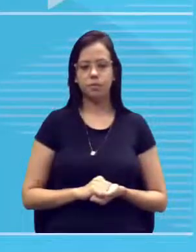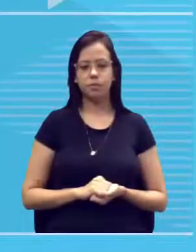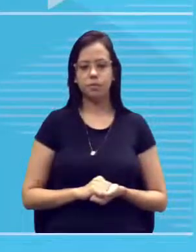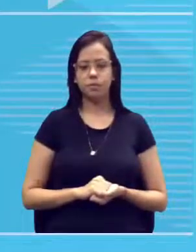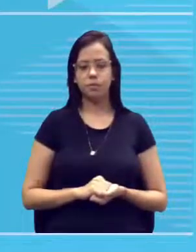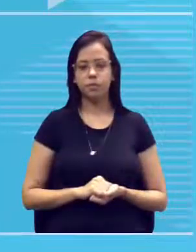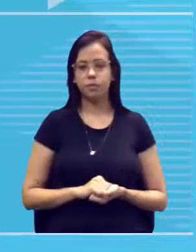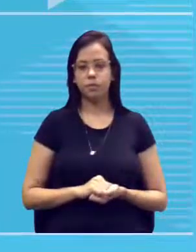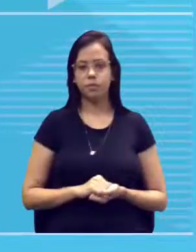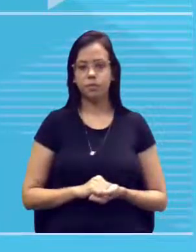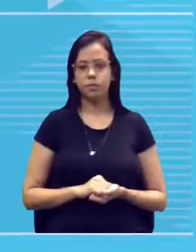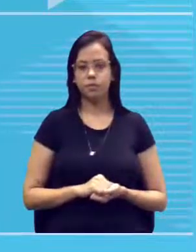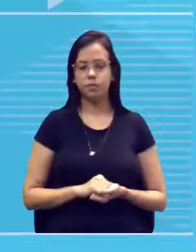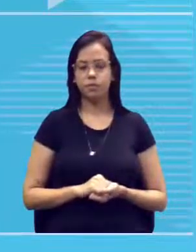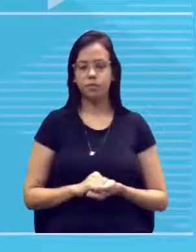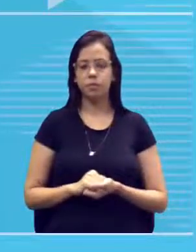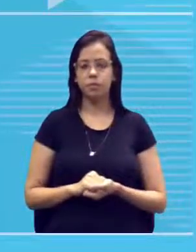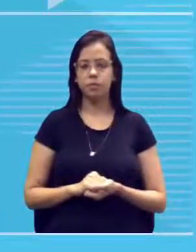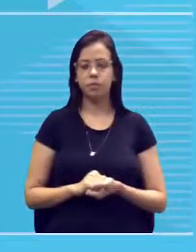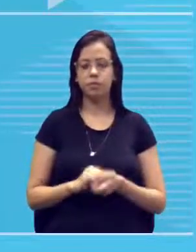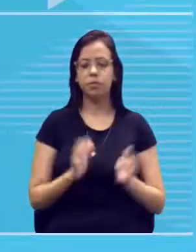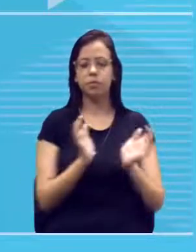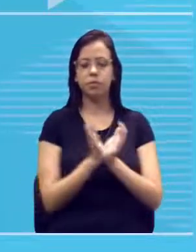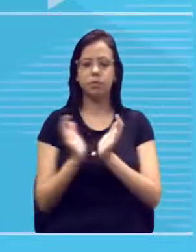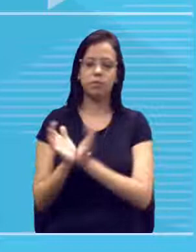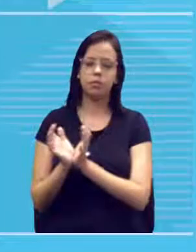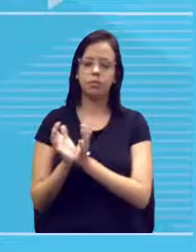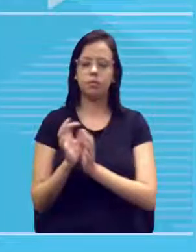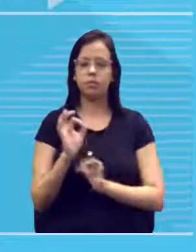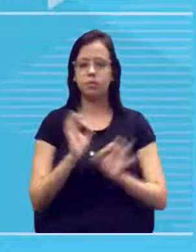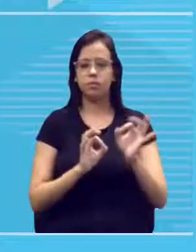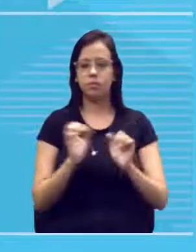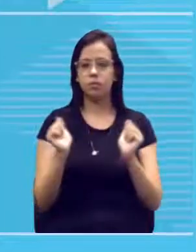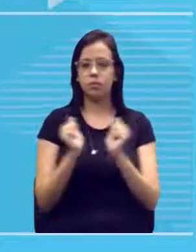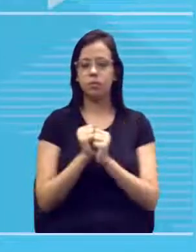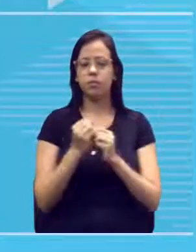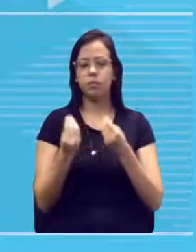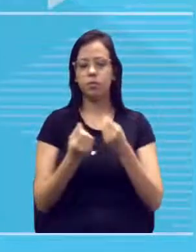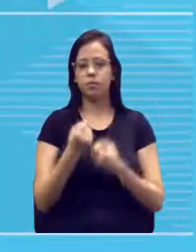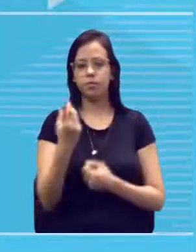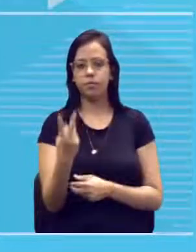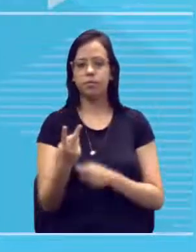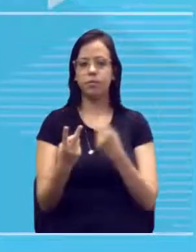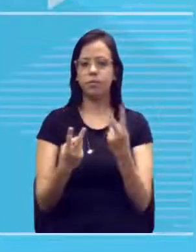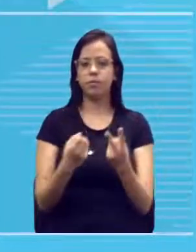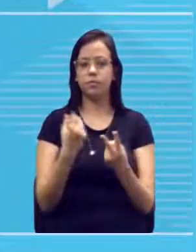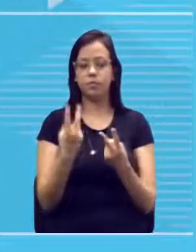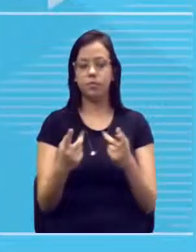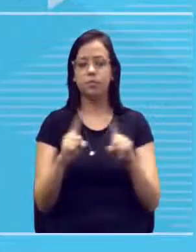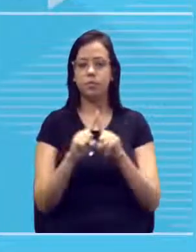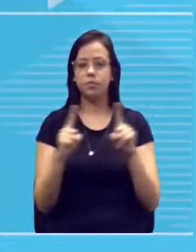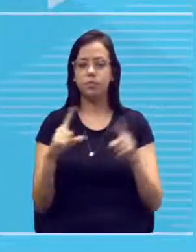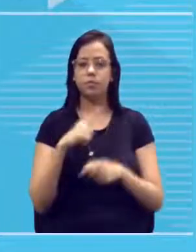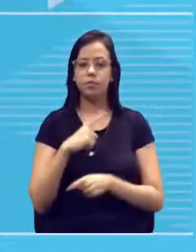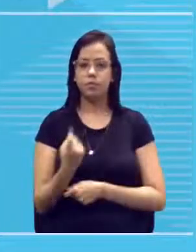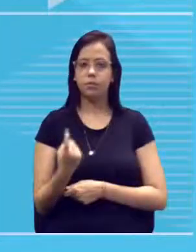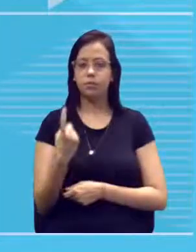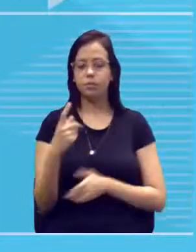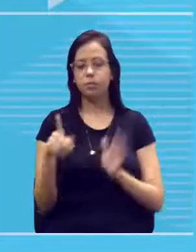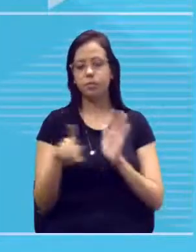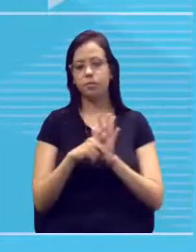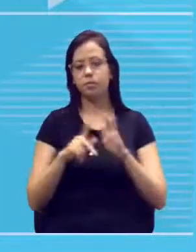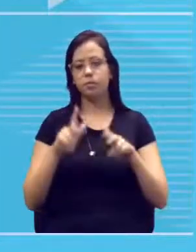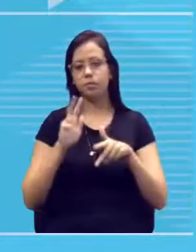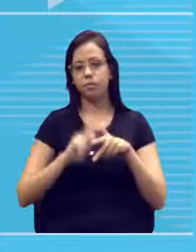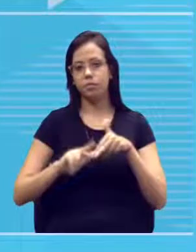Esses dois conjuntos se organizam, né, juntos em pares, tá? Mas a gente vai ter um parzinho de cromossomos, os 46, que a gente chama de par